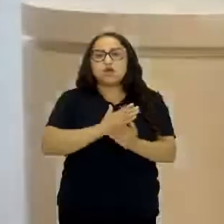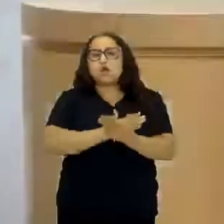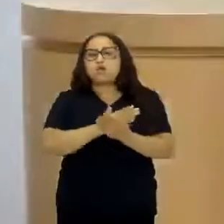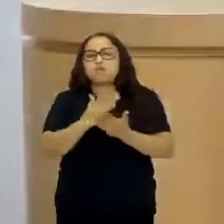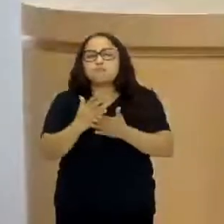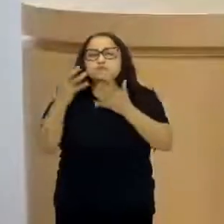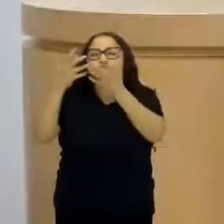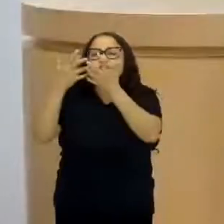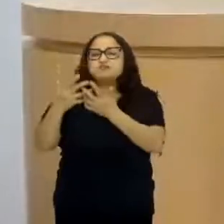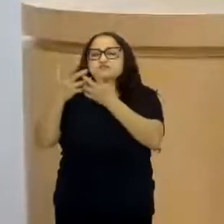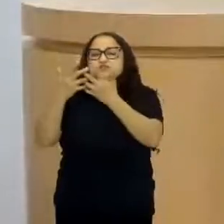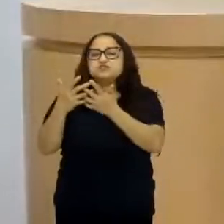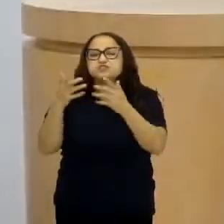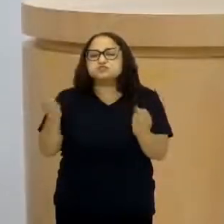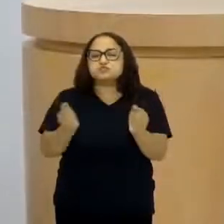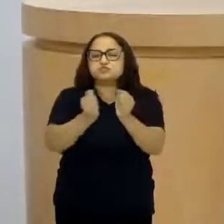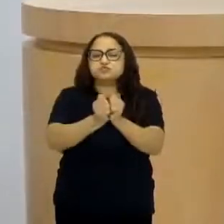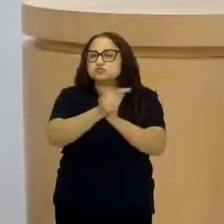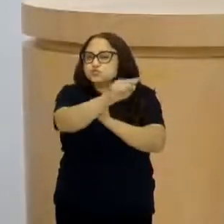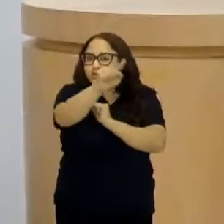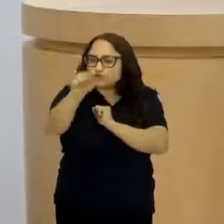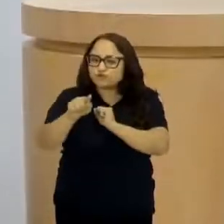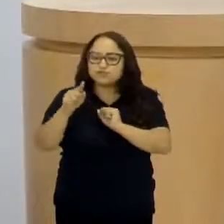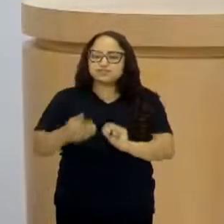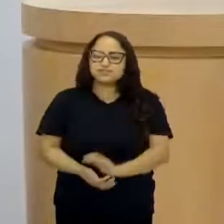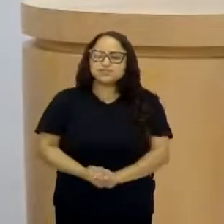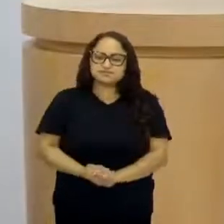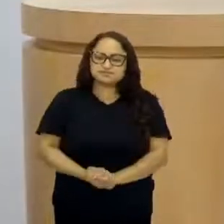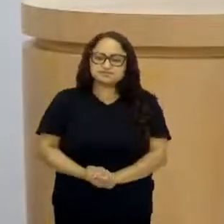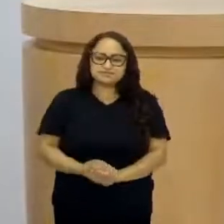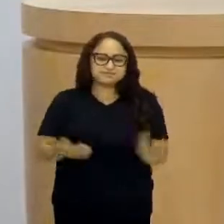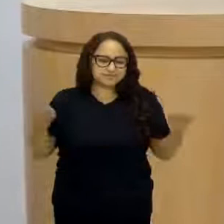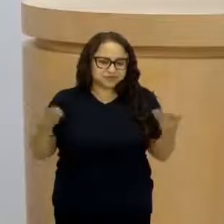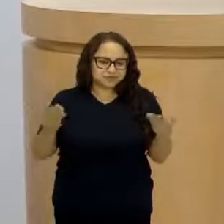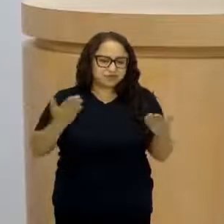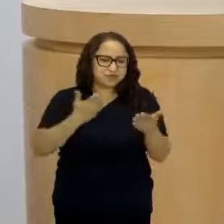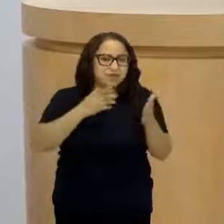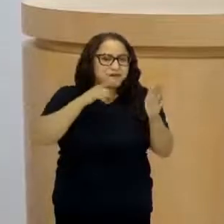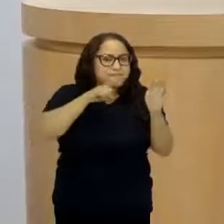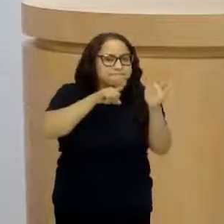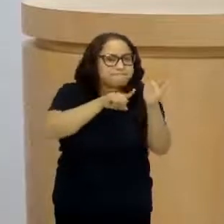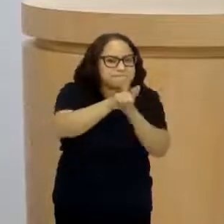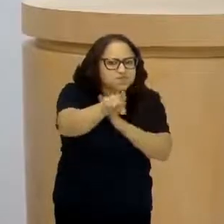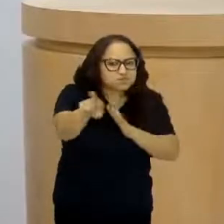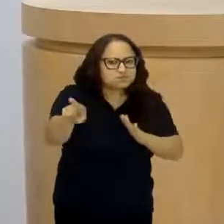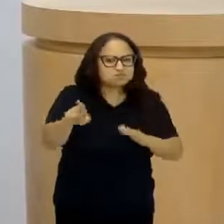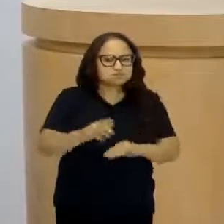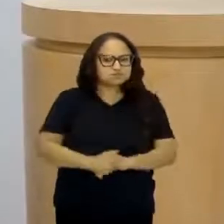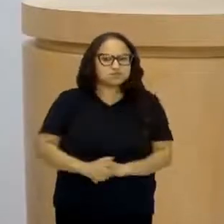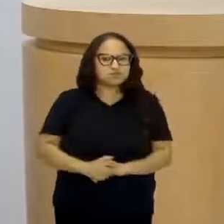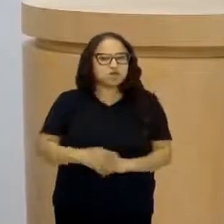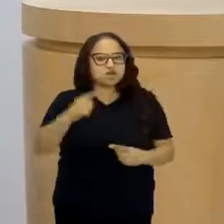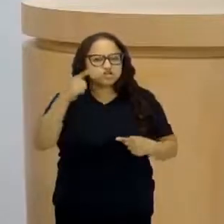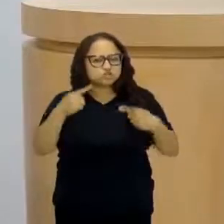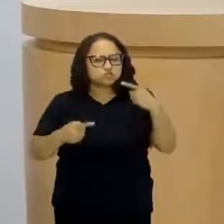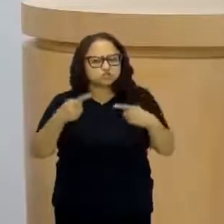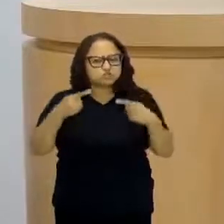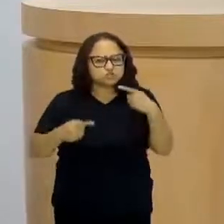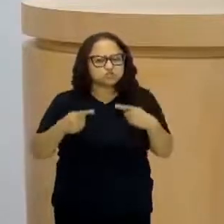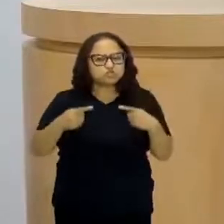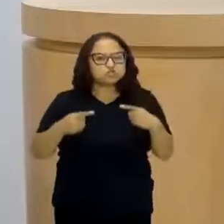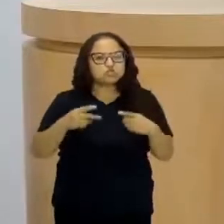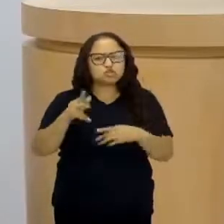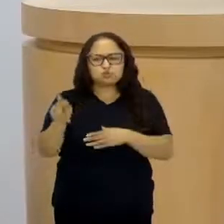reflexão hoje juntamente com vocês. A gente já começa com a pergunta, vou deixar para vocês, vou discutir com o professor Mauro.